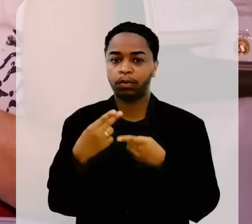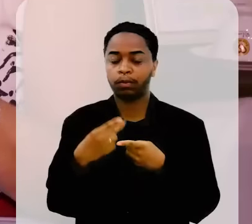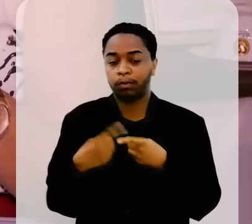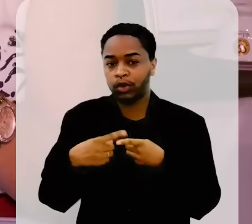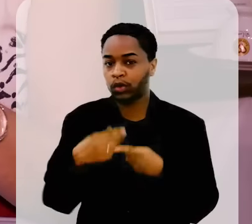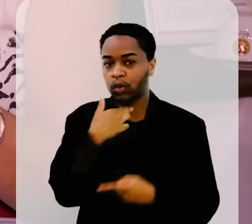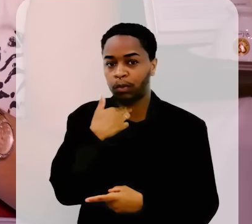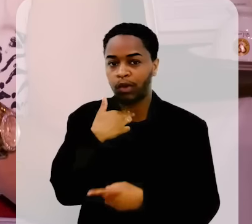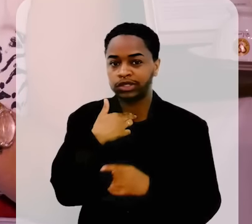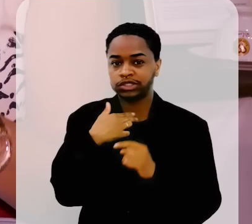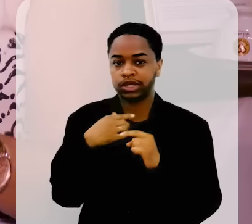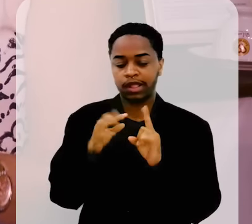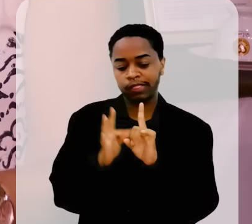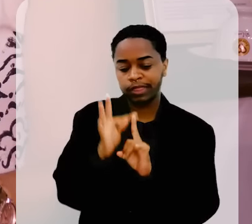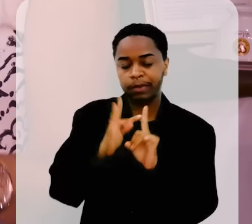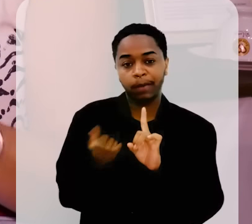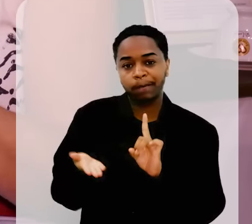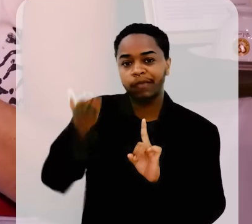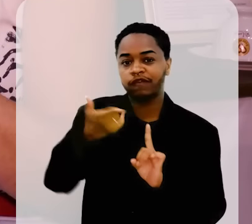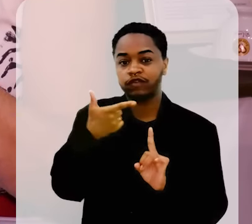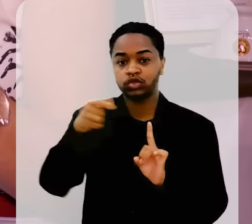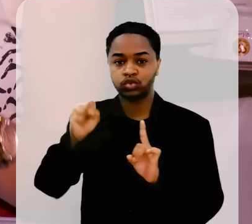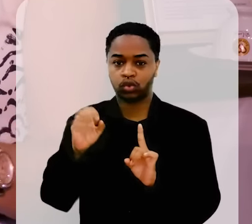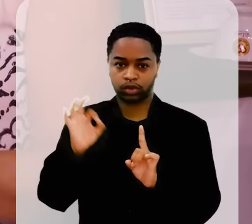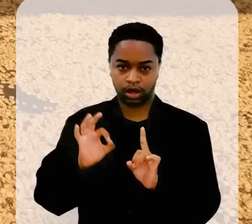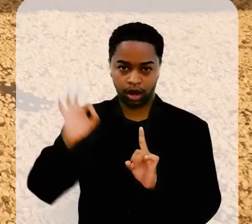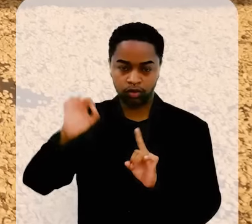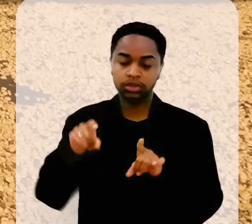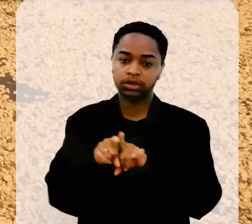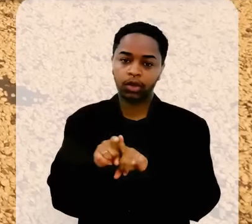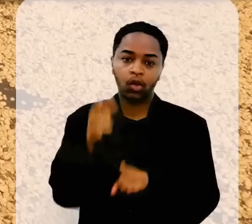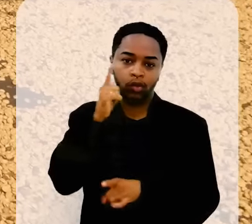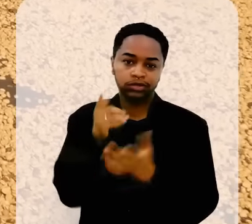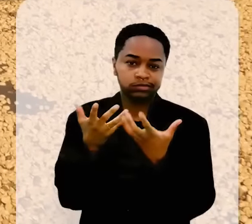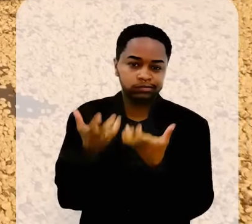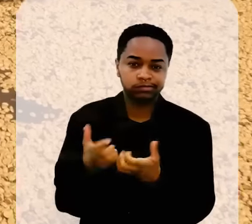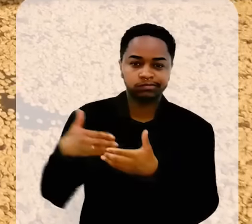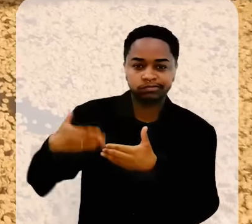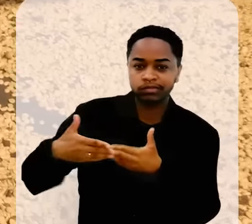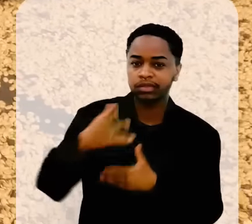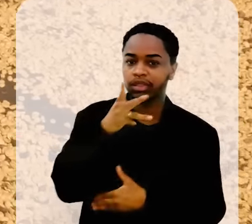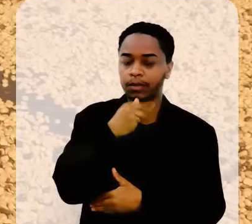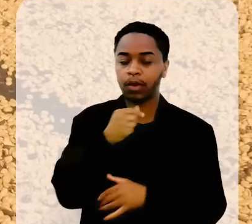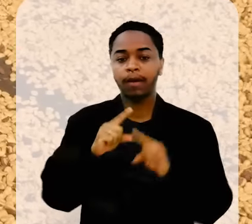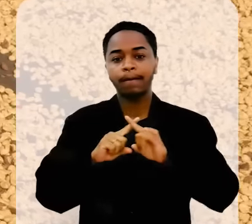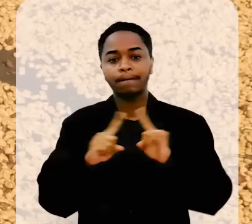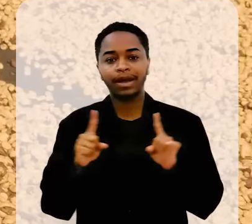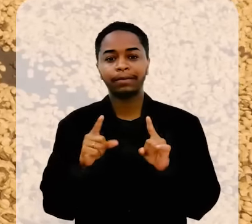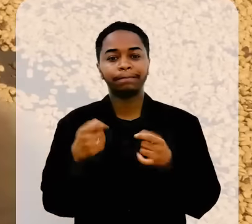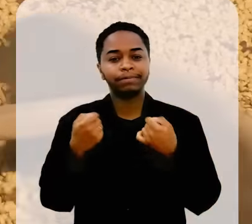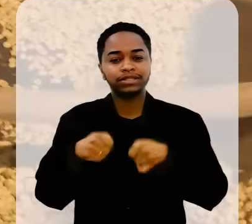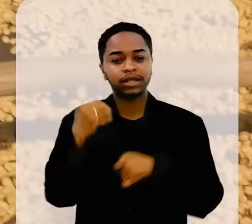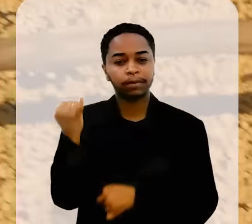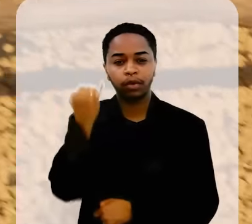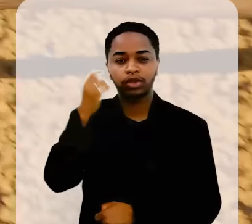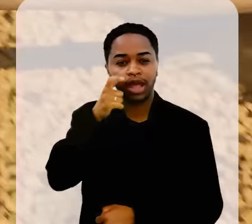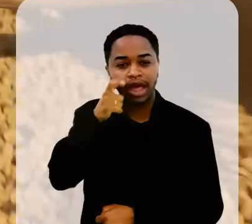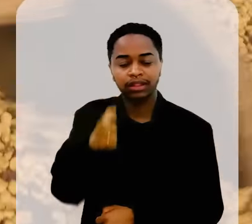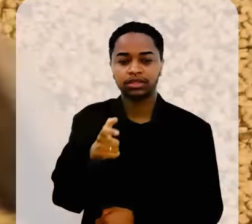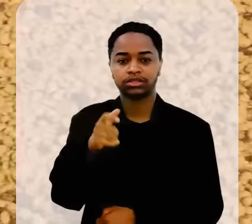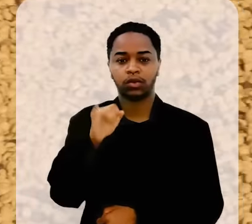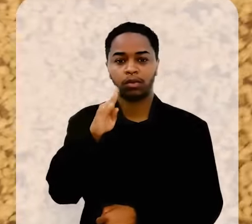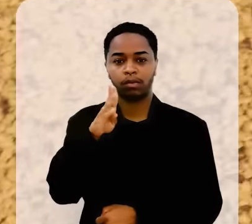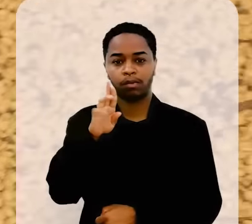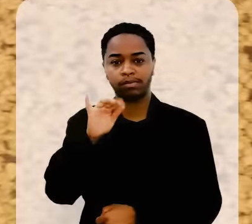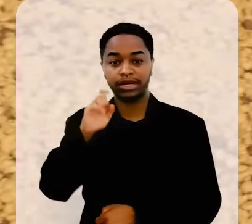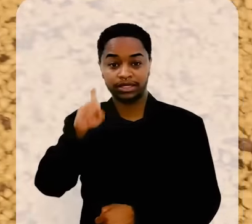lenta, não pode passar de 28 a 29 graus, leva mais dias para secar e você consegue ter um excelente café. Mas é importante estar com o